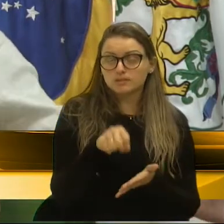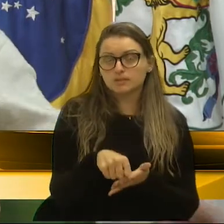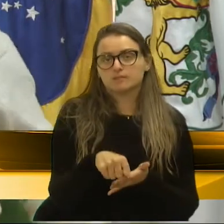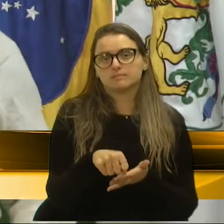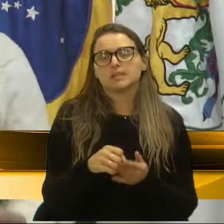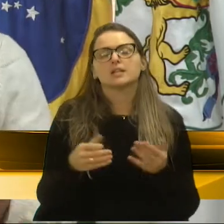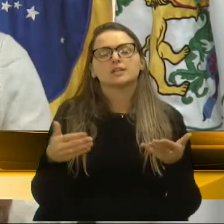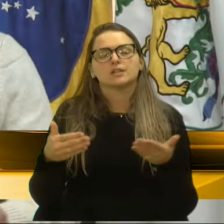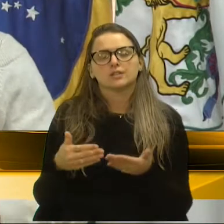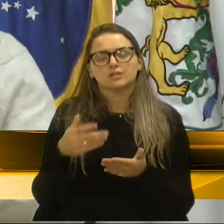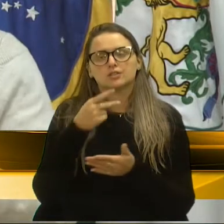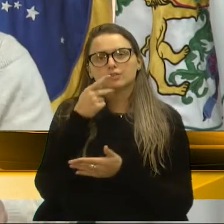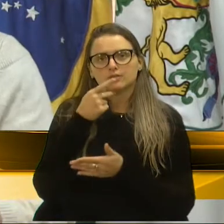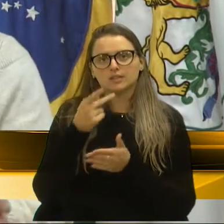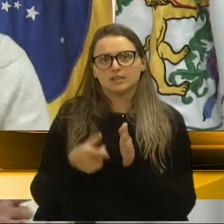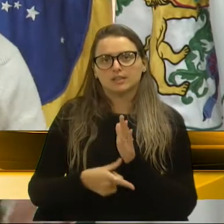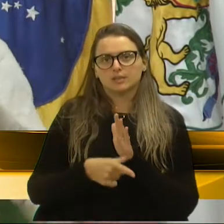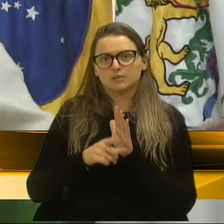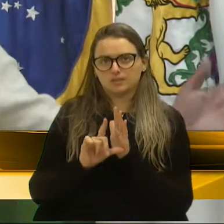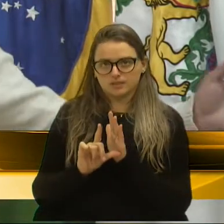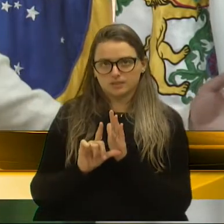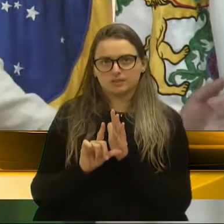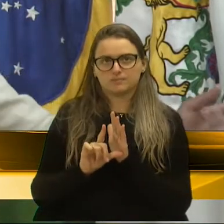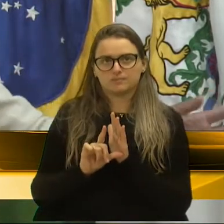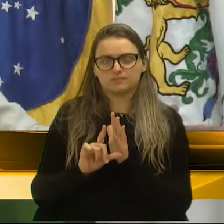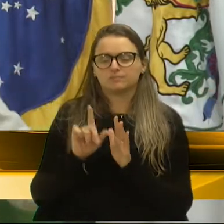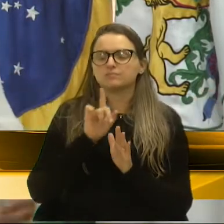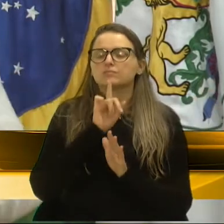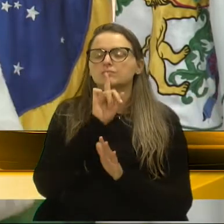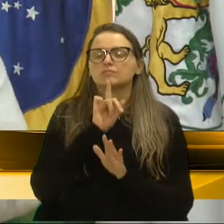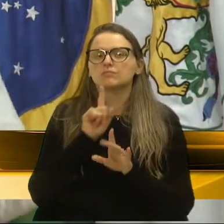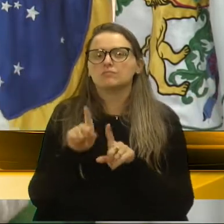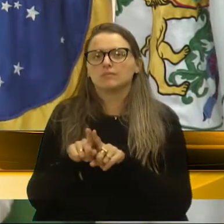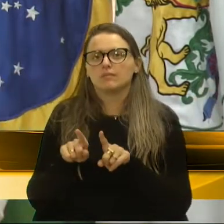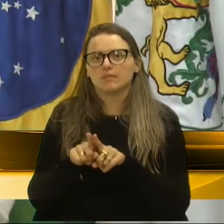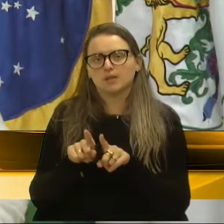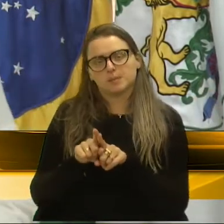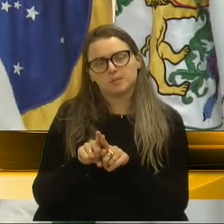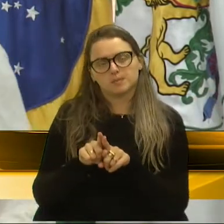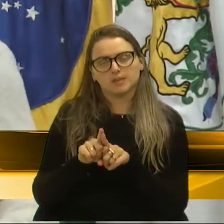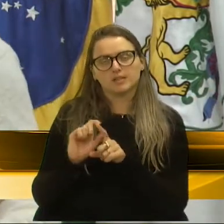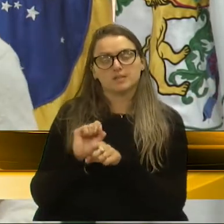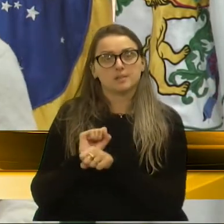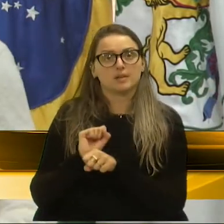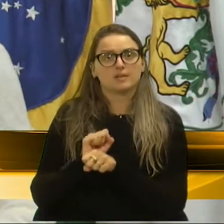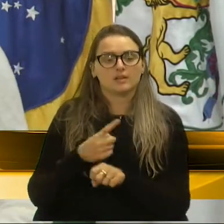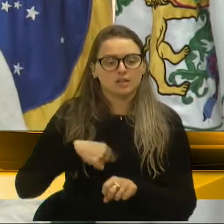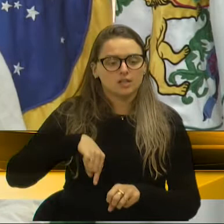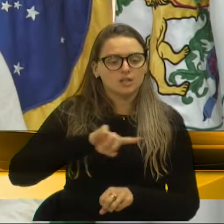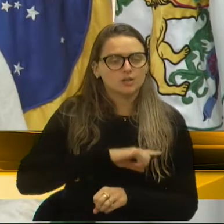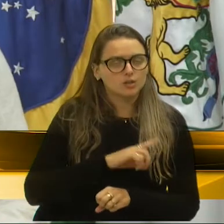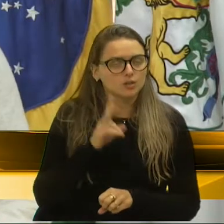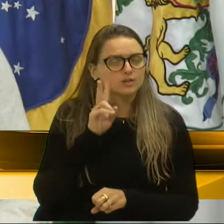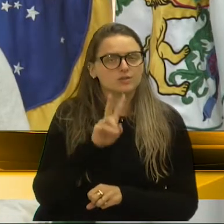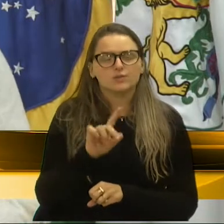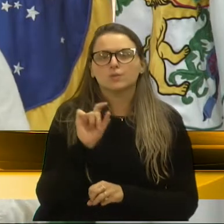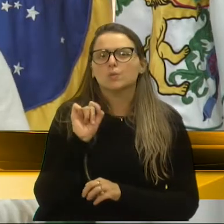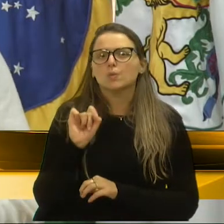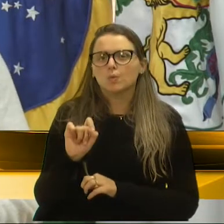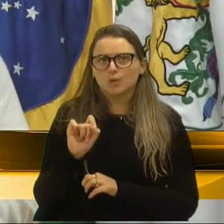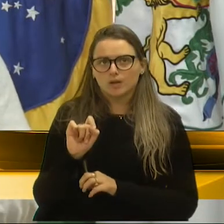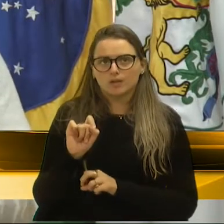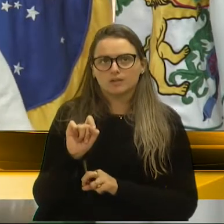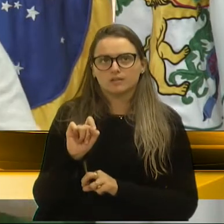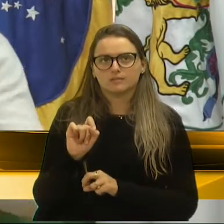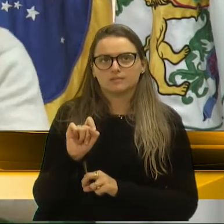falaram aqui meus antecessores, Alberto também que esperava isso, e a gente ouviu aqui, enfim,